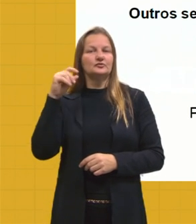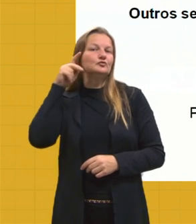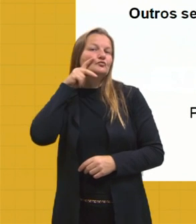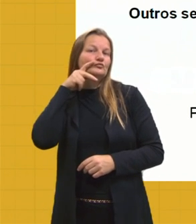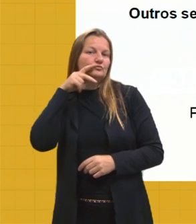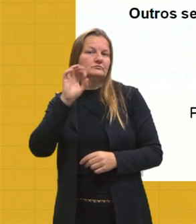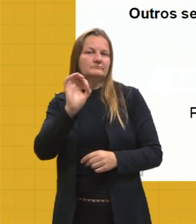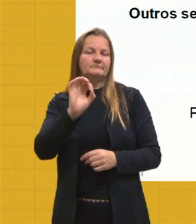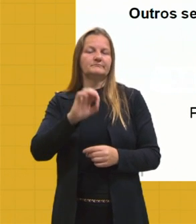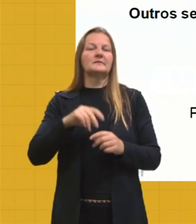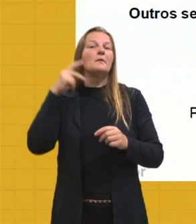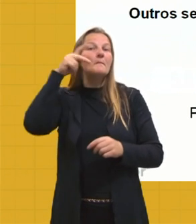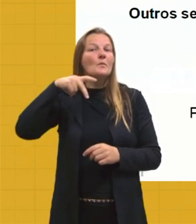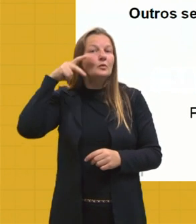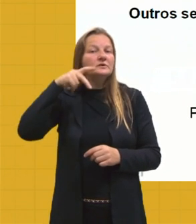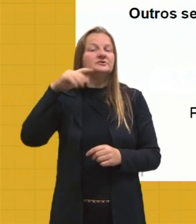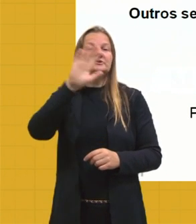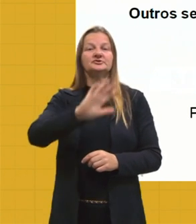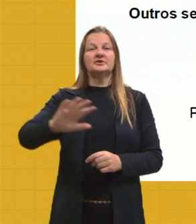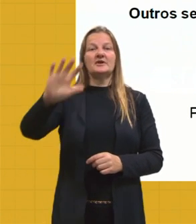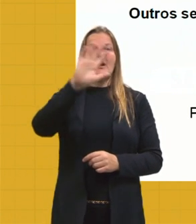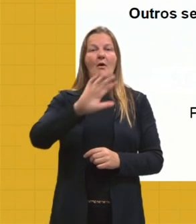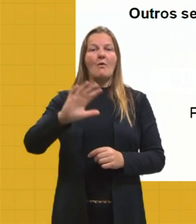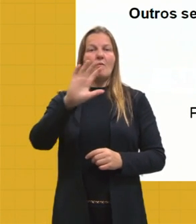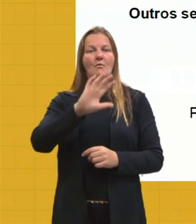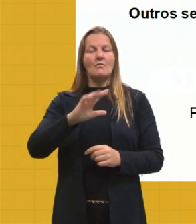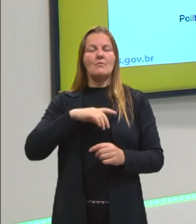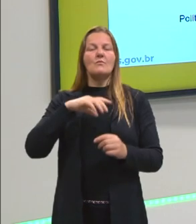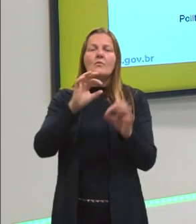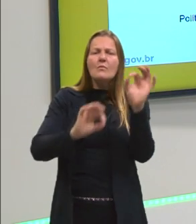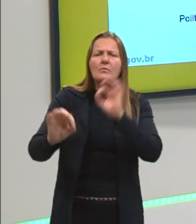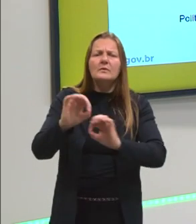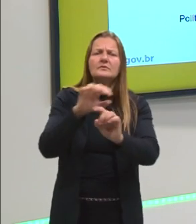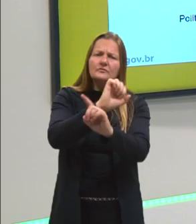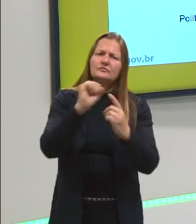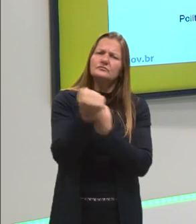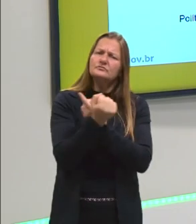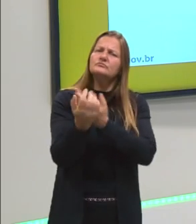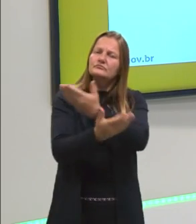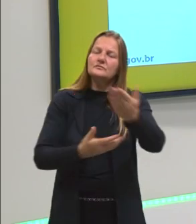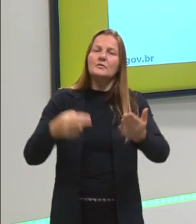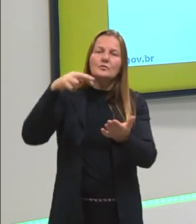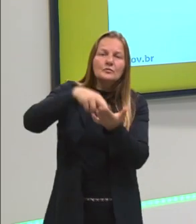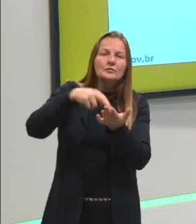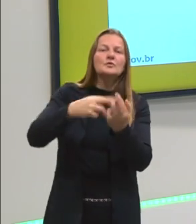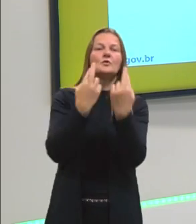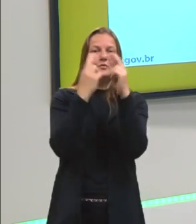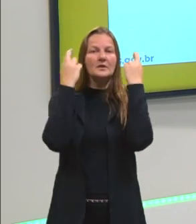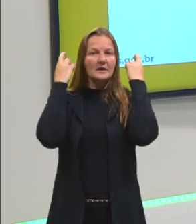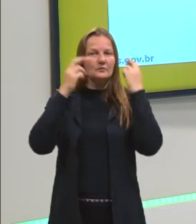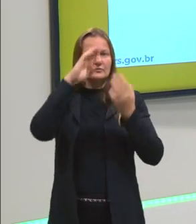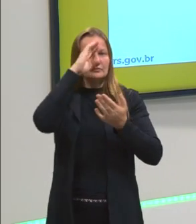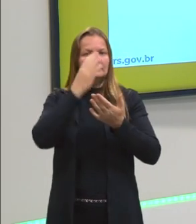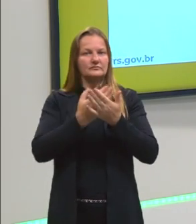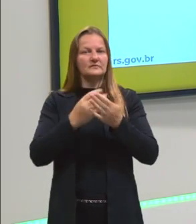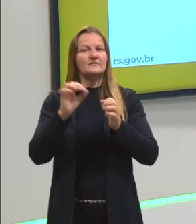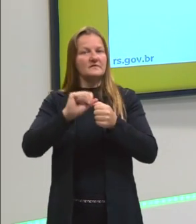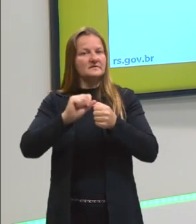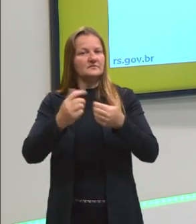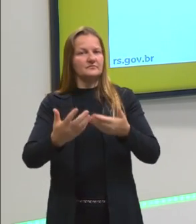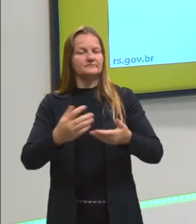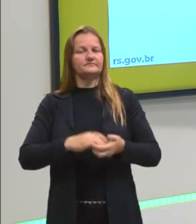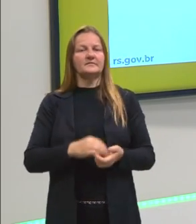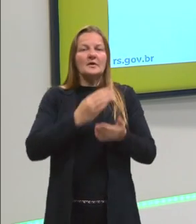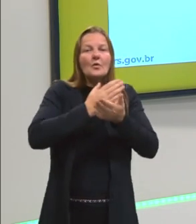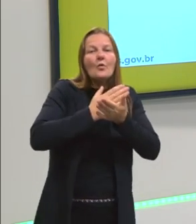política que é a discussão da organização social. Que é o que realmente os gregos queriam com a política, né? Então, a origem